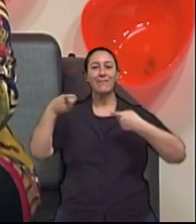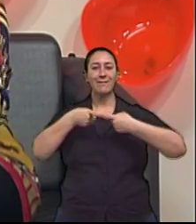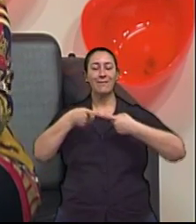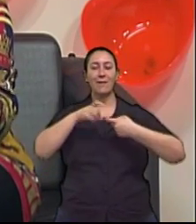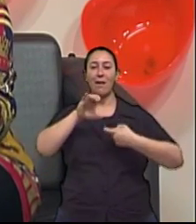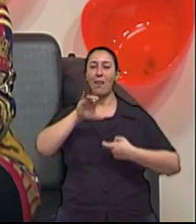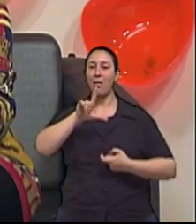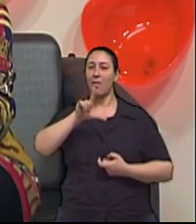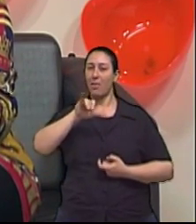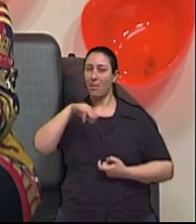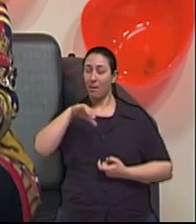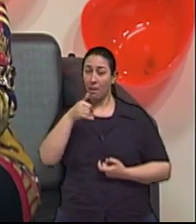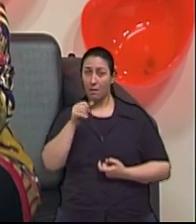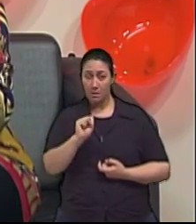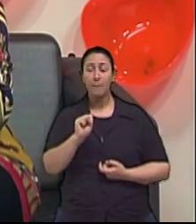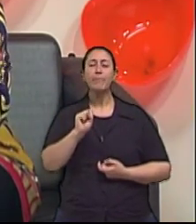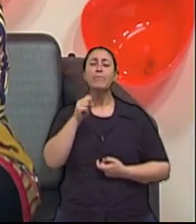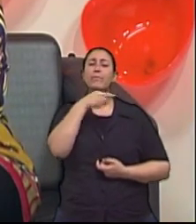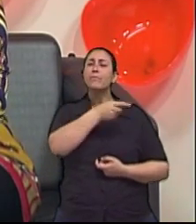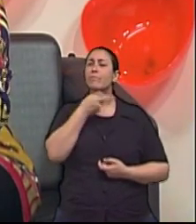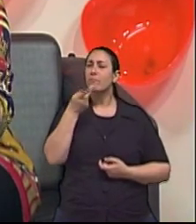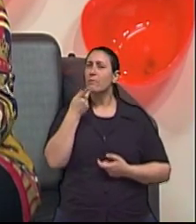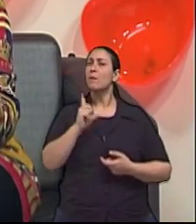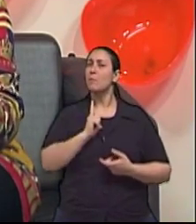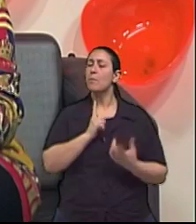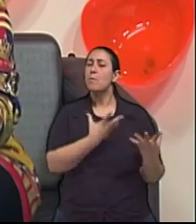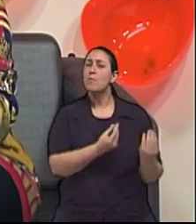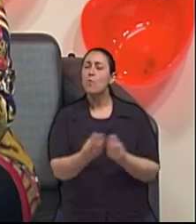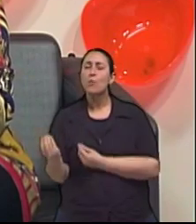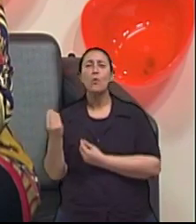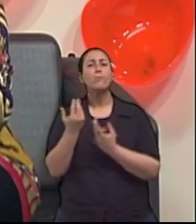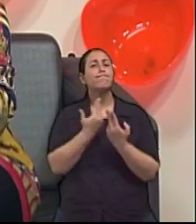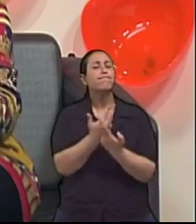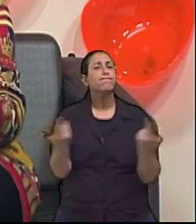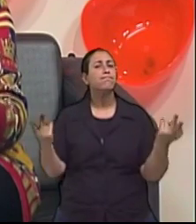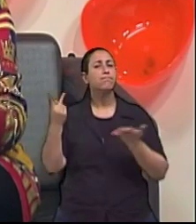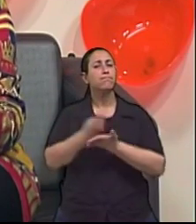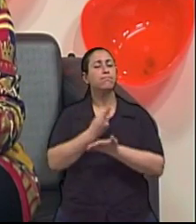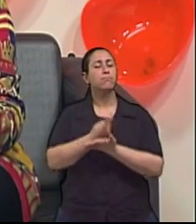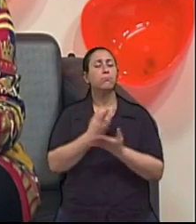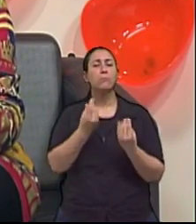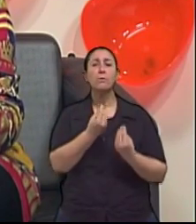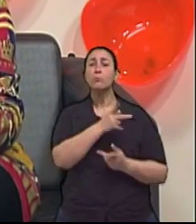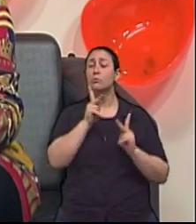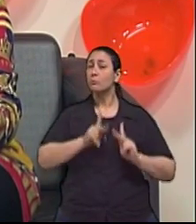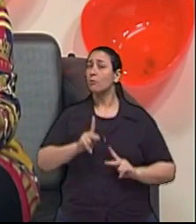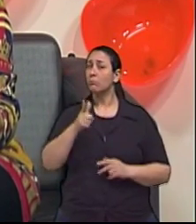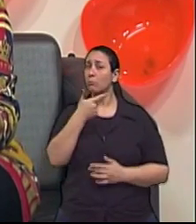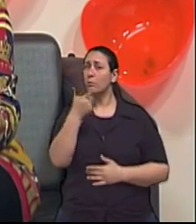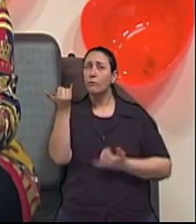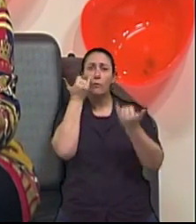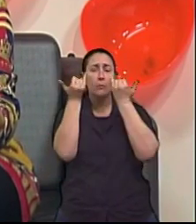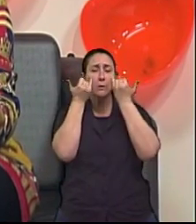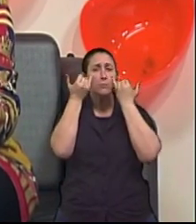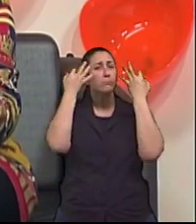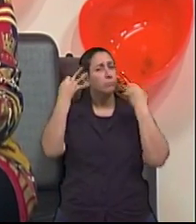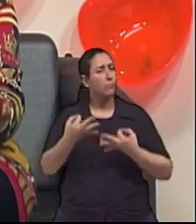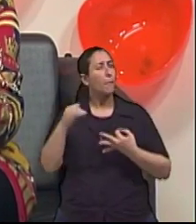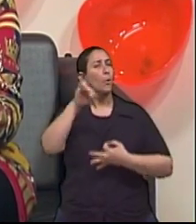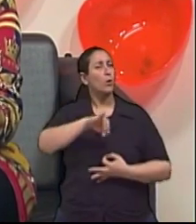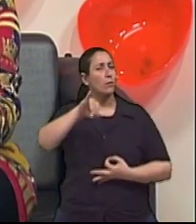que é muito comum, mas que também tem muitas informações não corretas circulando por aí.